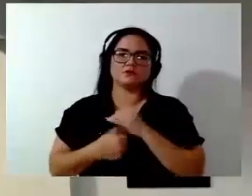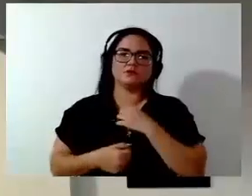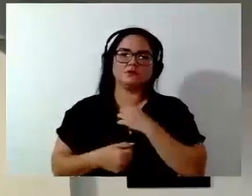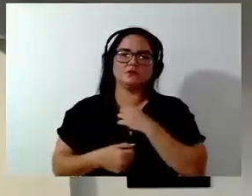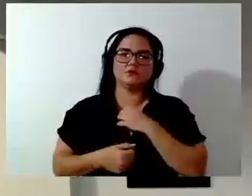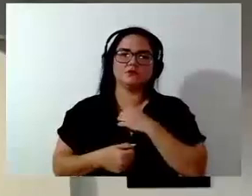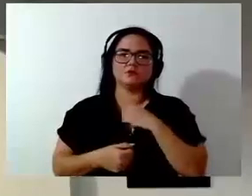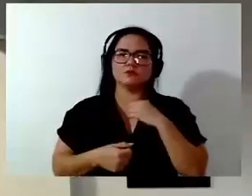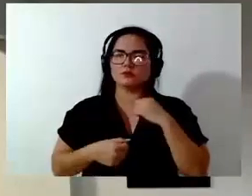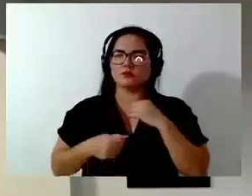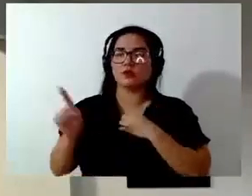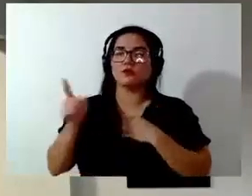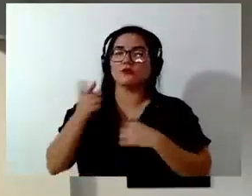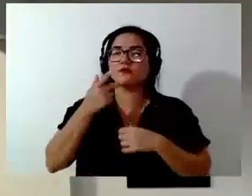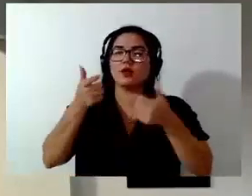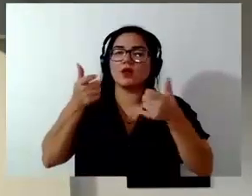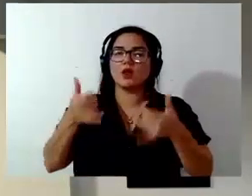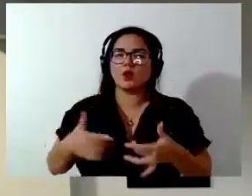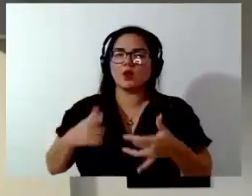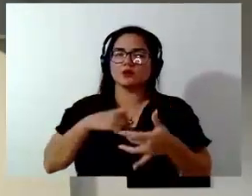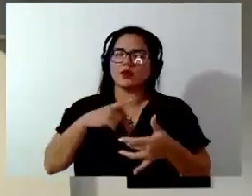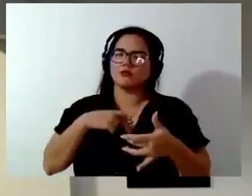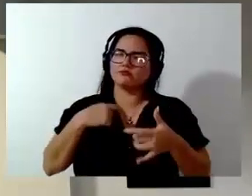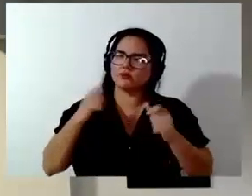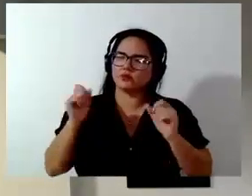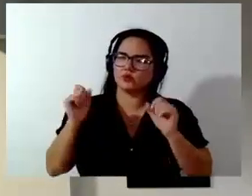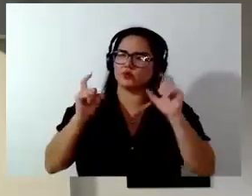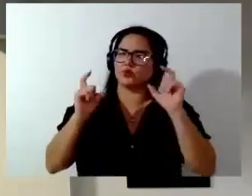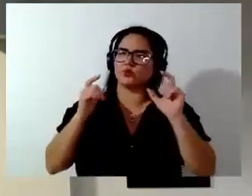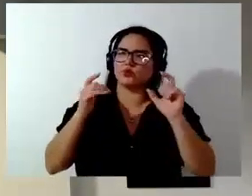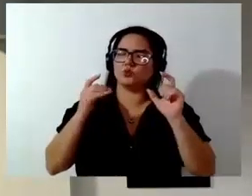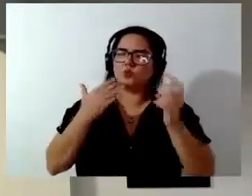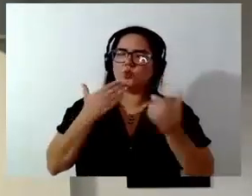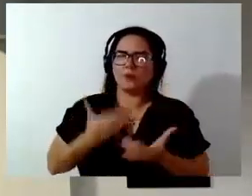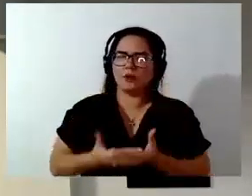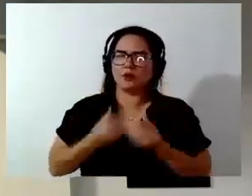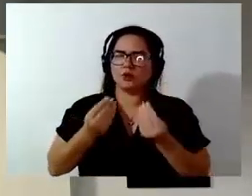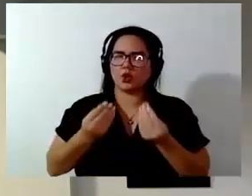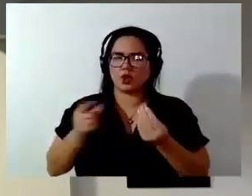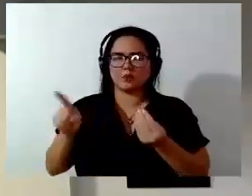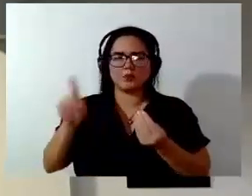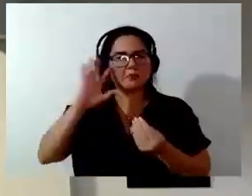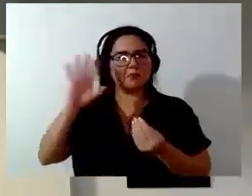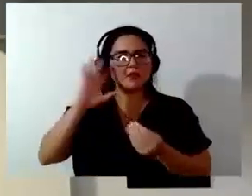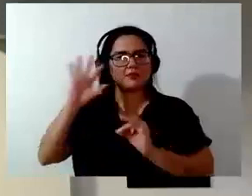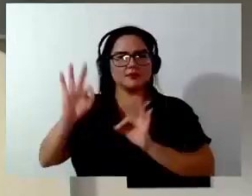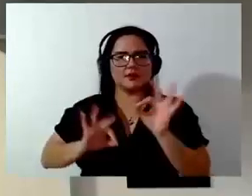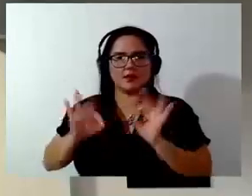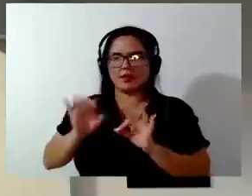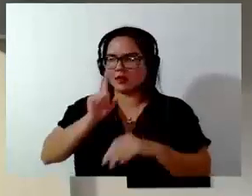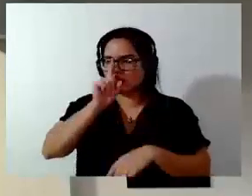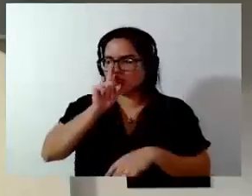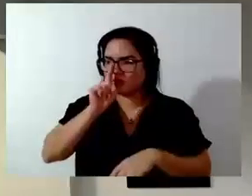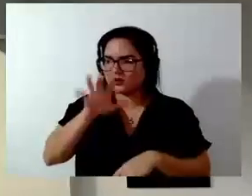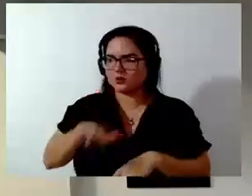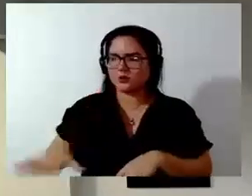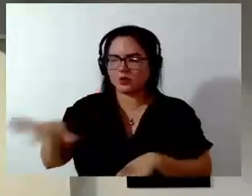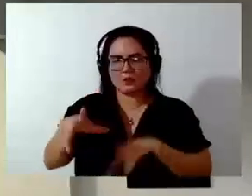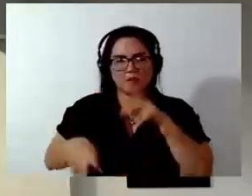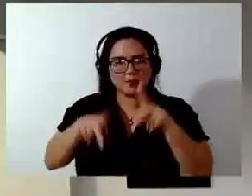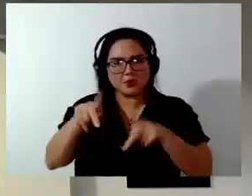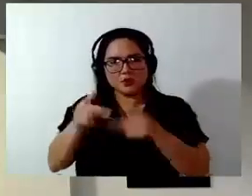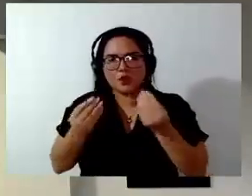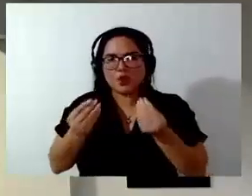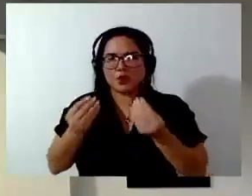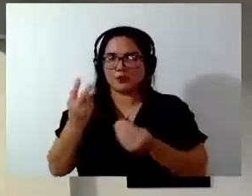Quando o senhor falou ali que me causa surpresa a Artegues não ter pensado nos riscos na população, vereador, esses